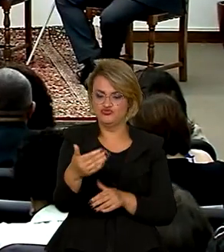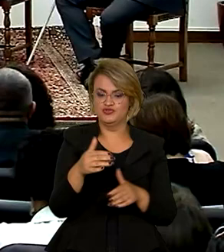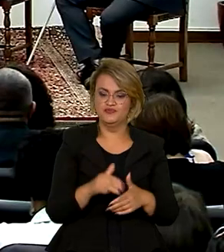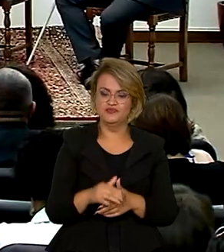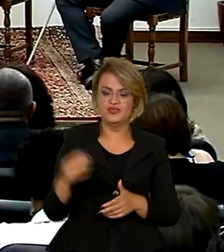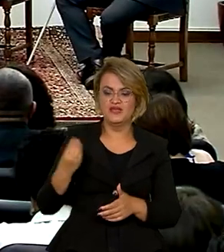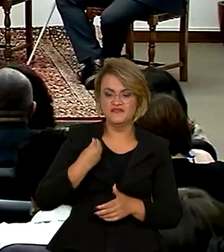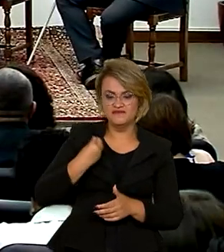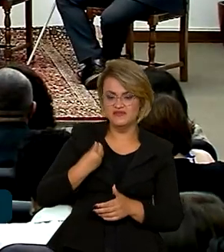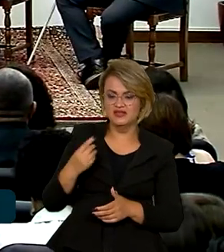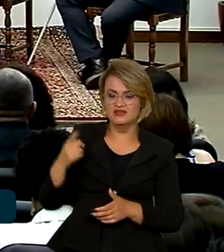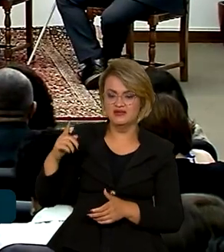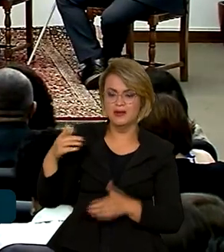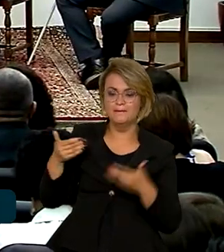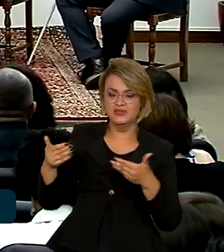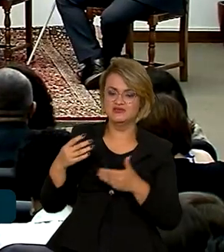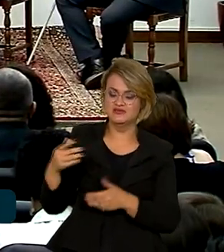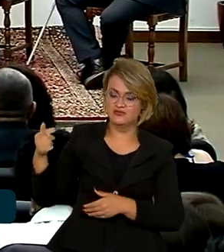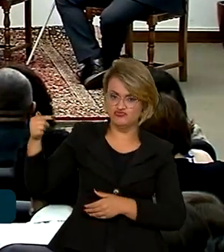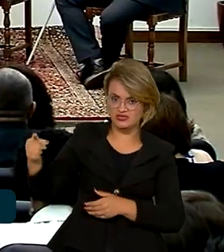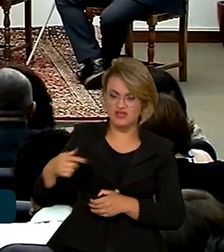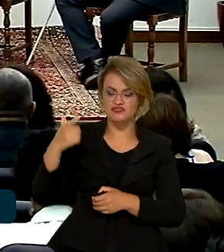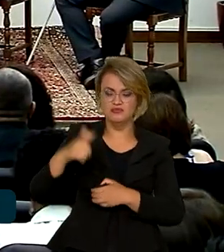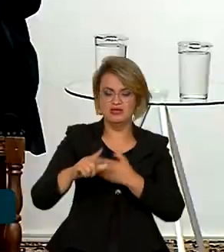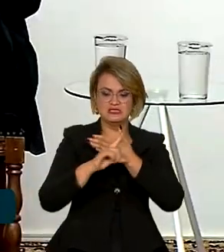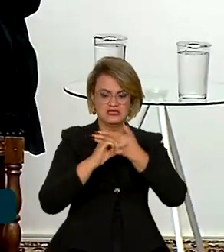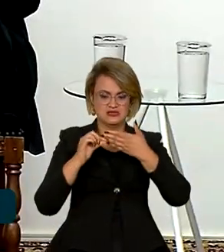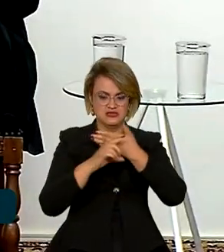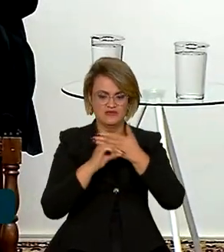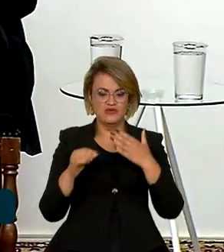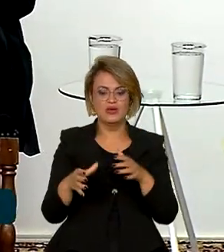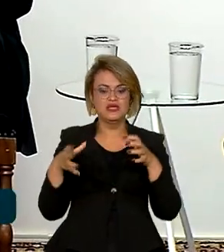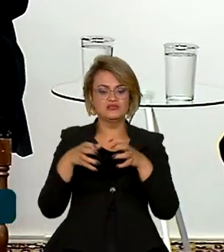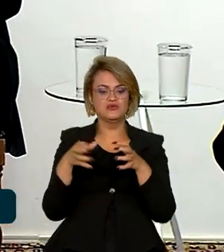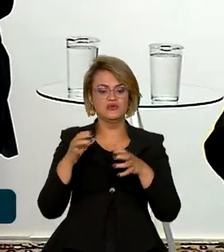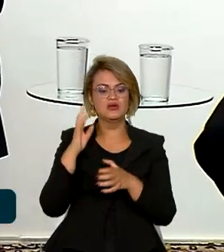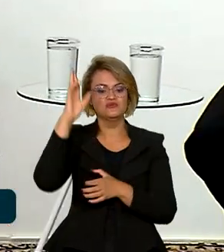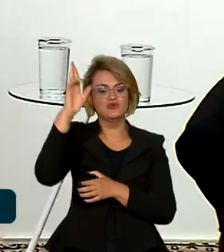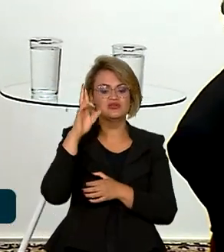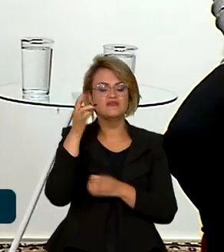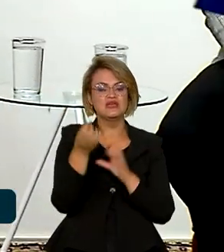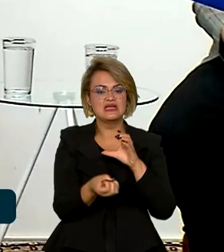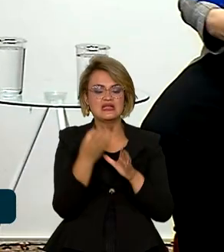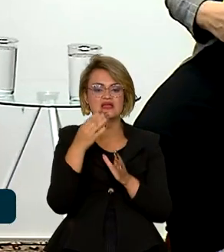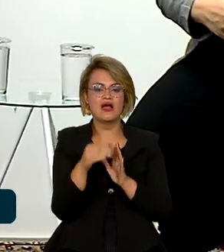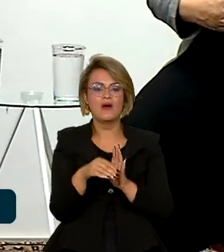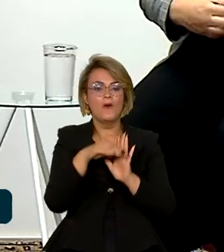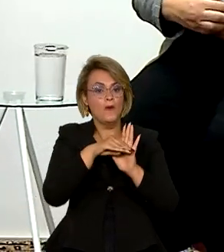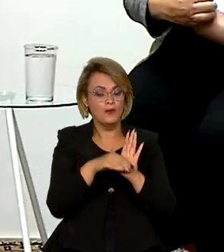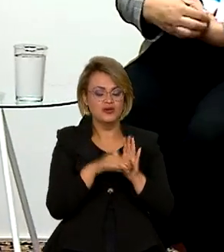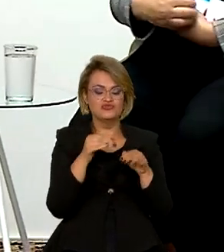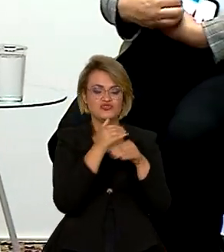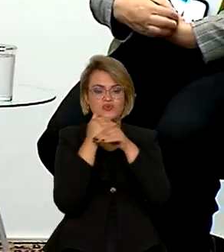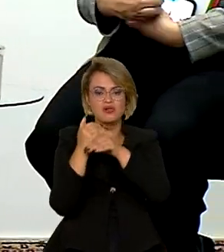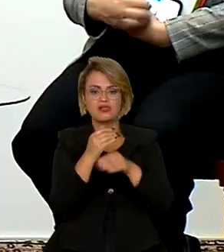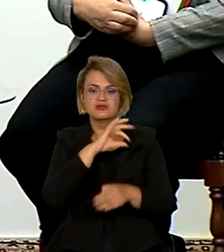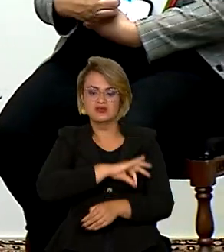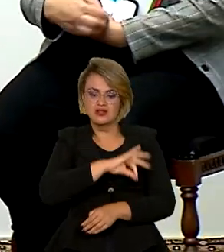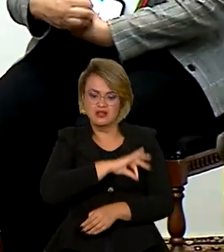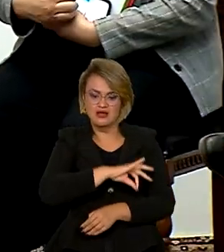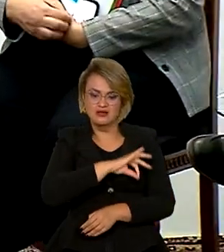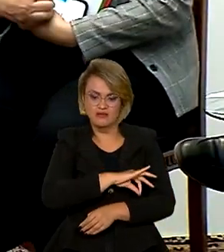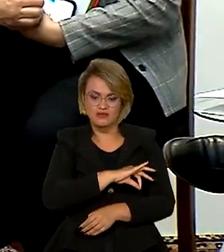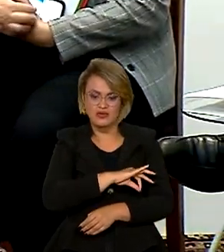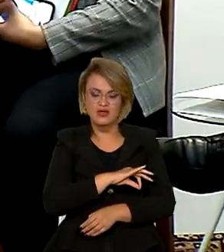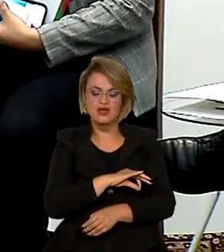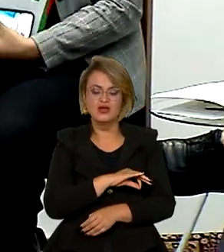a participação de sete ministérios e da Casa Civil, o grupo será responsável por criar o Plano Nacional de Igualdade Salarial e